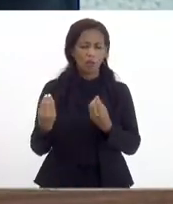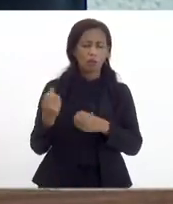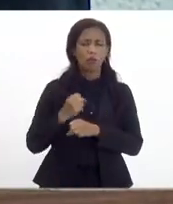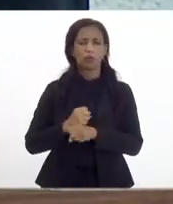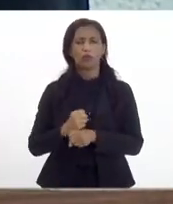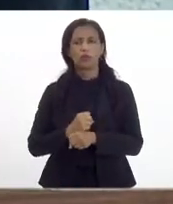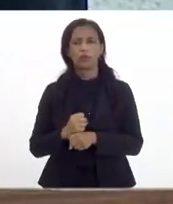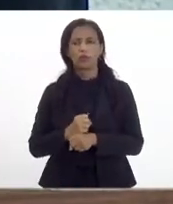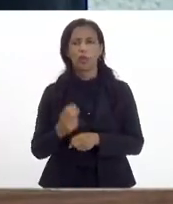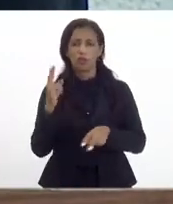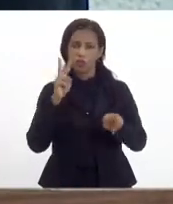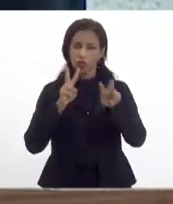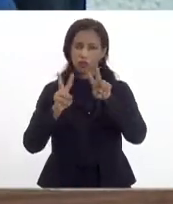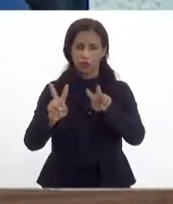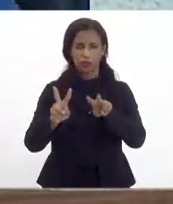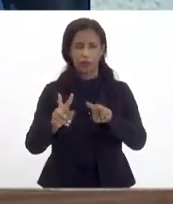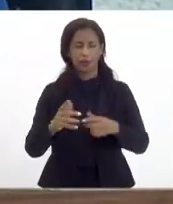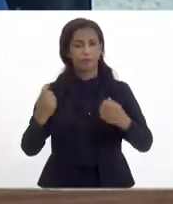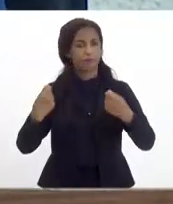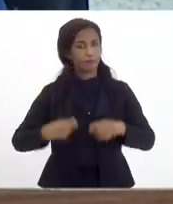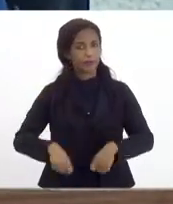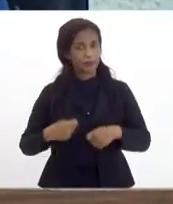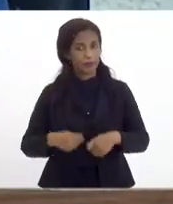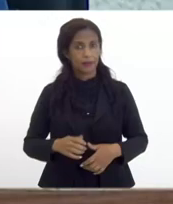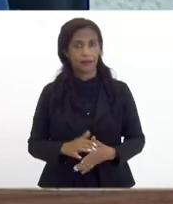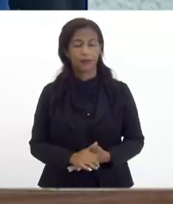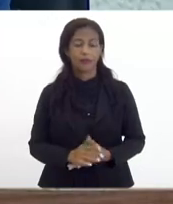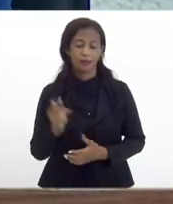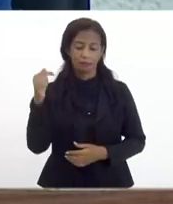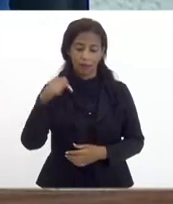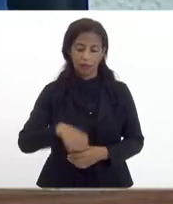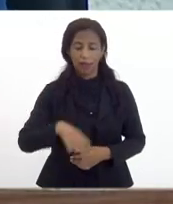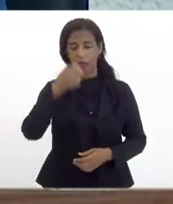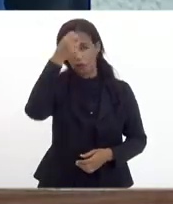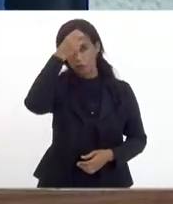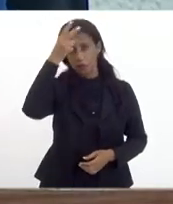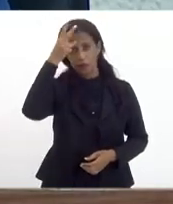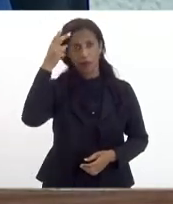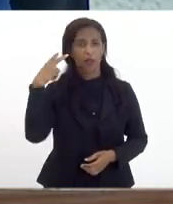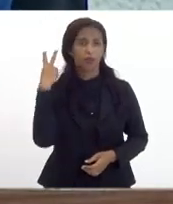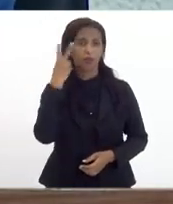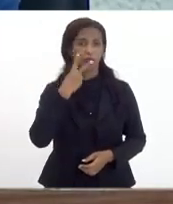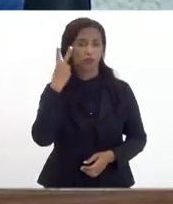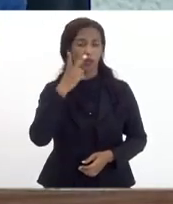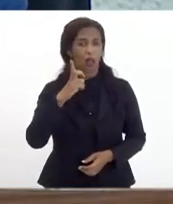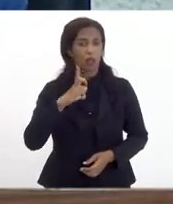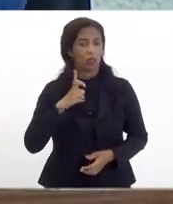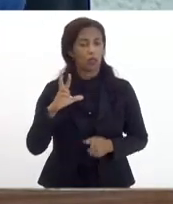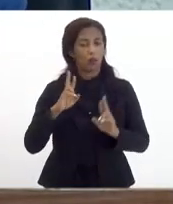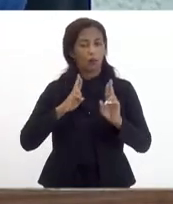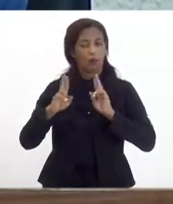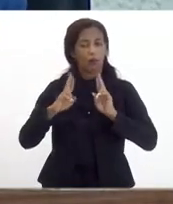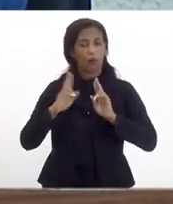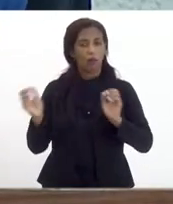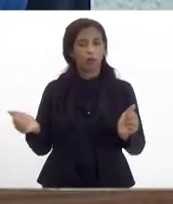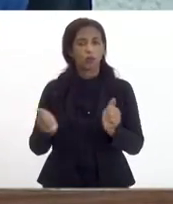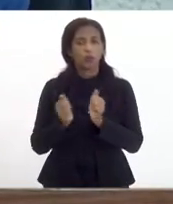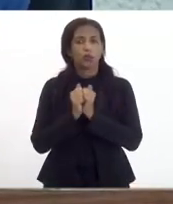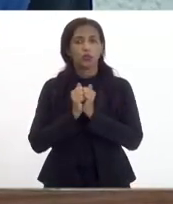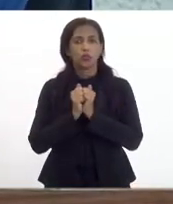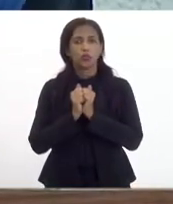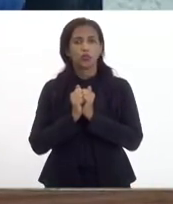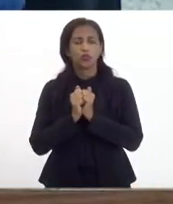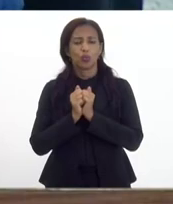a gente não vê isso e a gente precisa aqui os prefeitos vereadores ter uma relação junto com a bancada